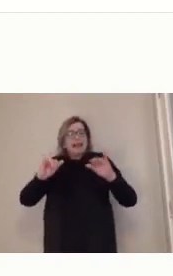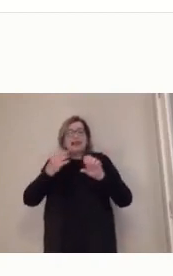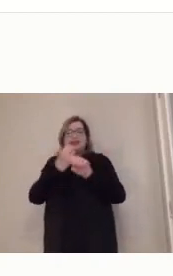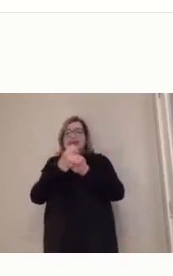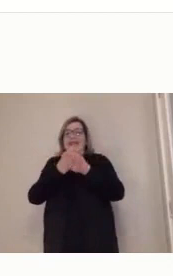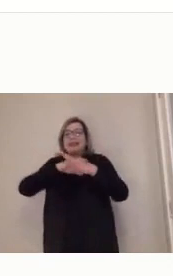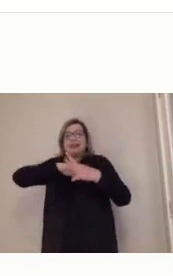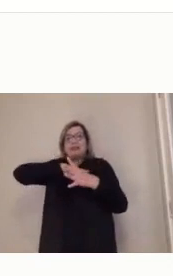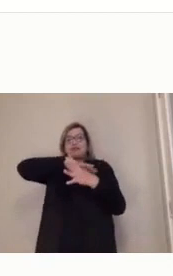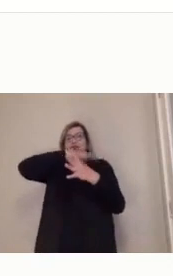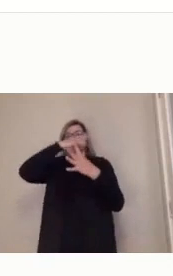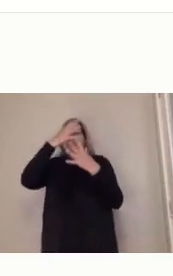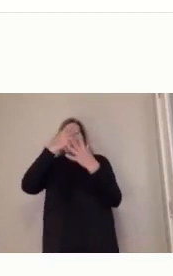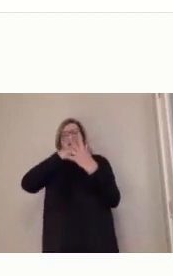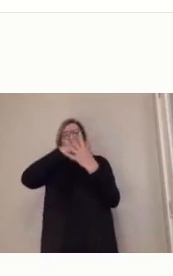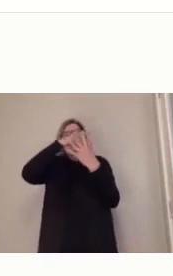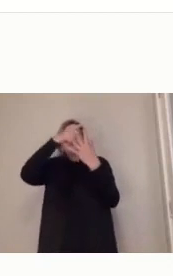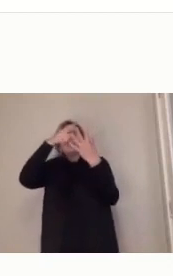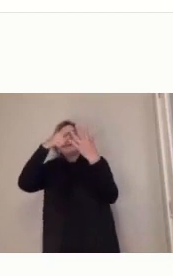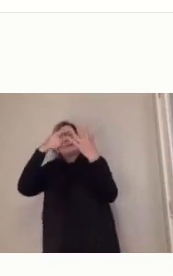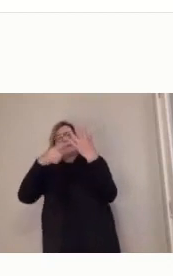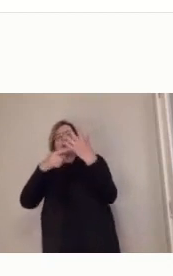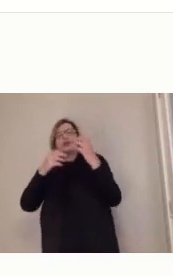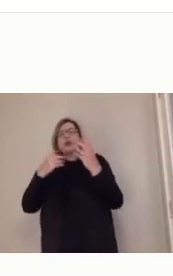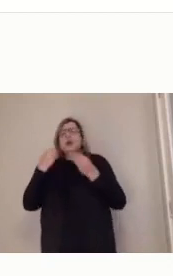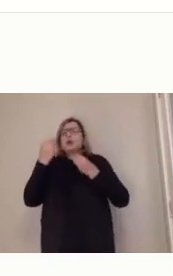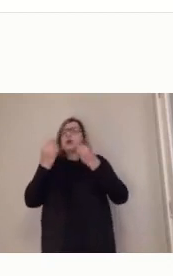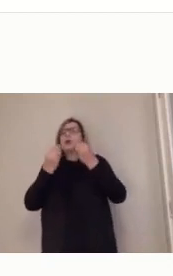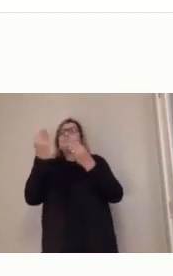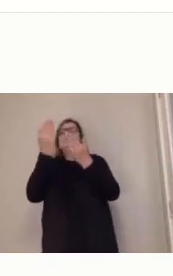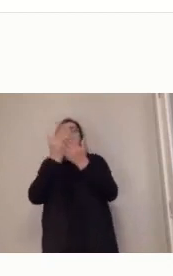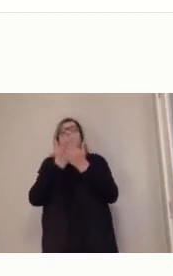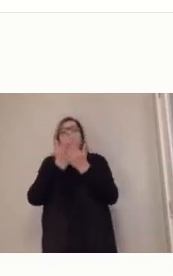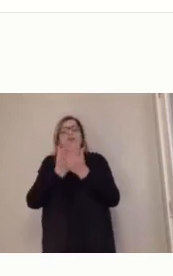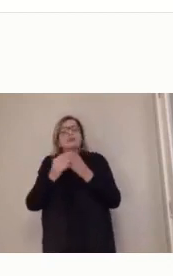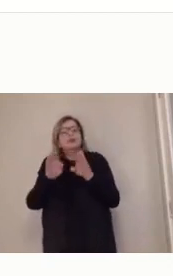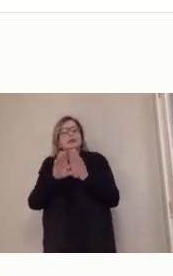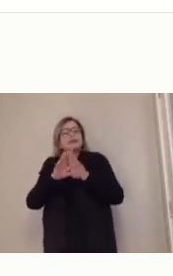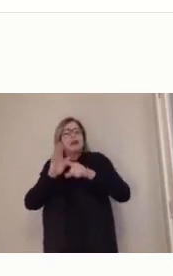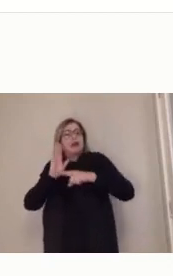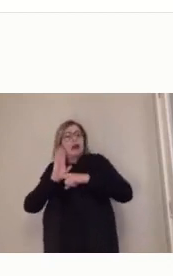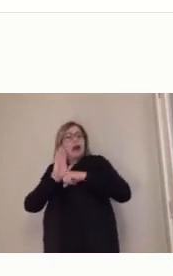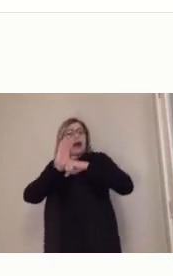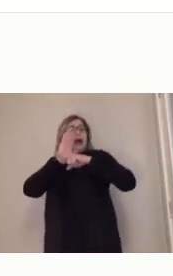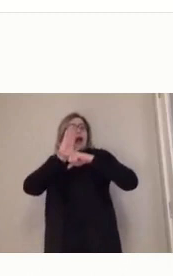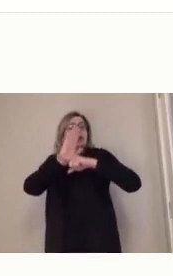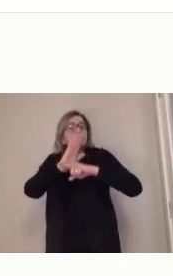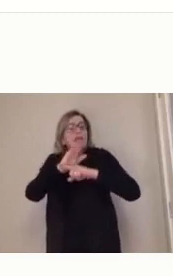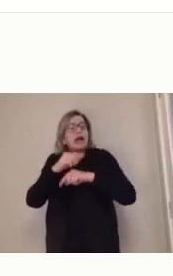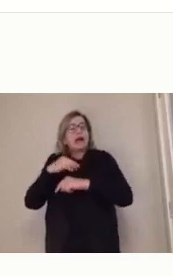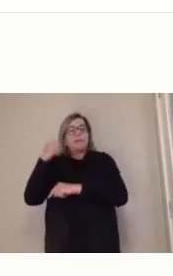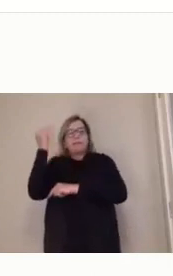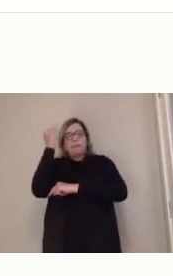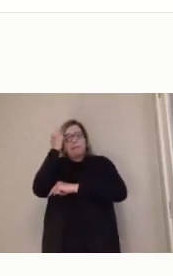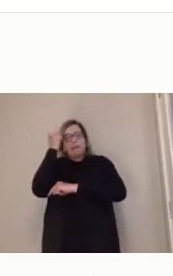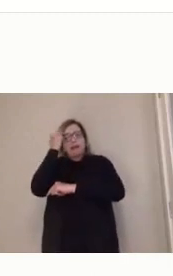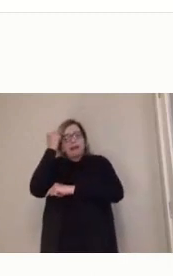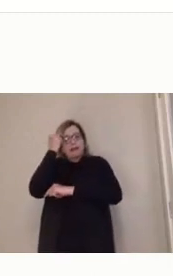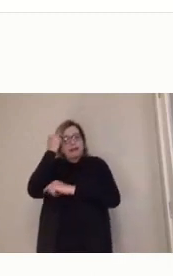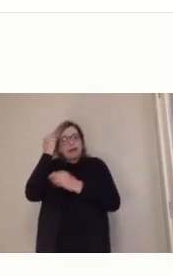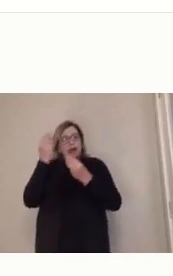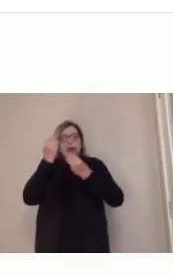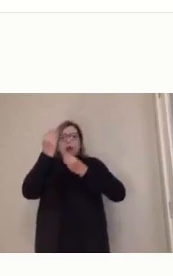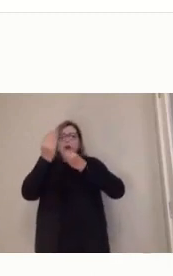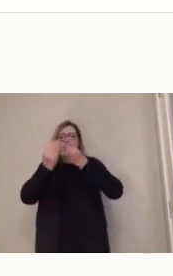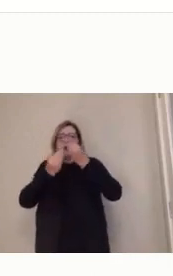estudos, né, e que isso ajuda cada vez mais a pensar as relações da educação à distância com